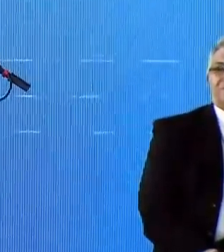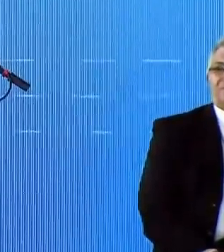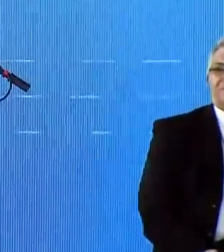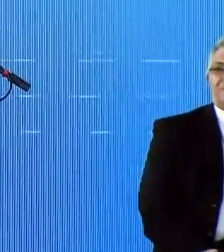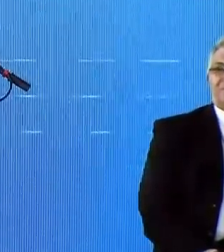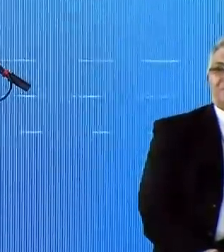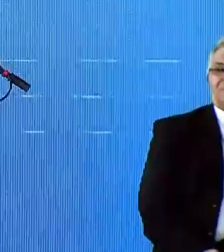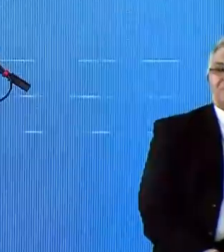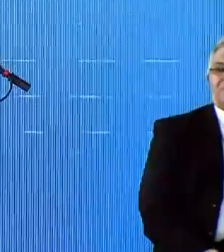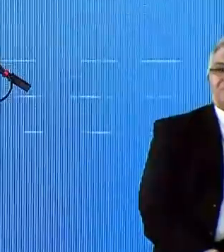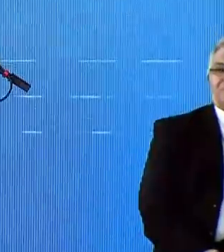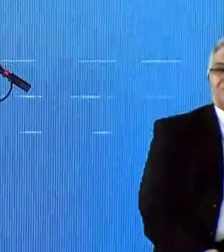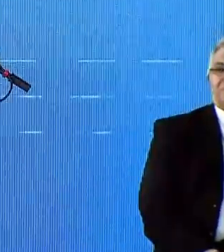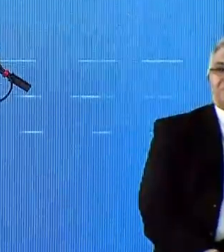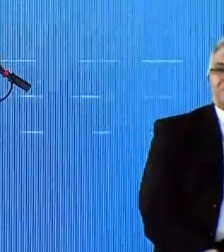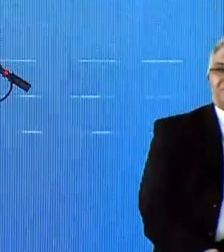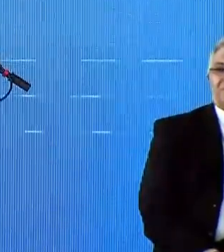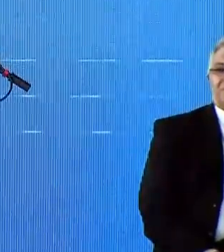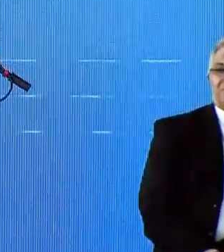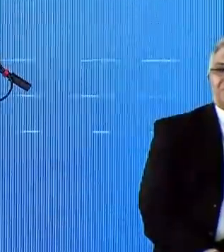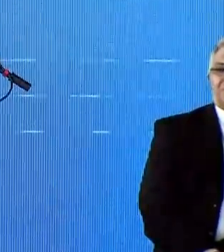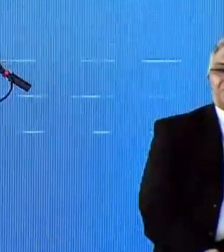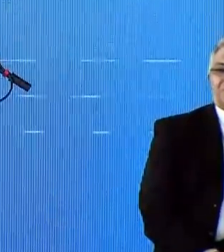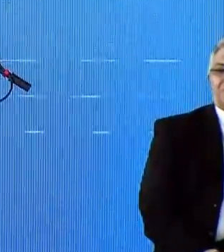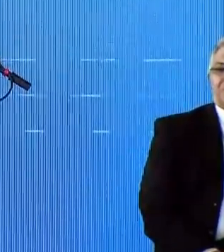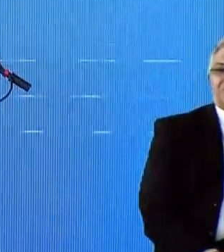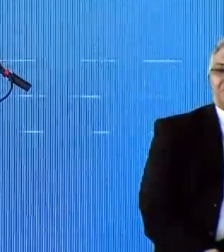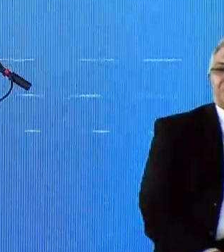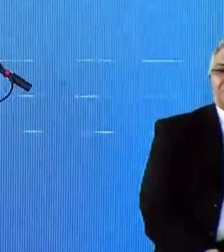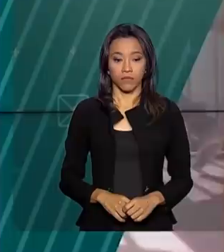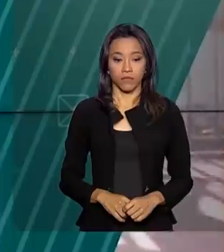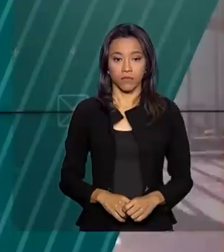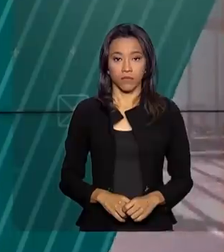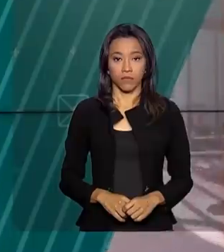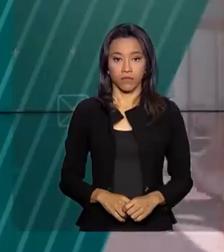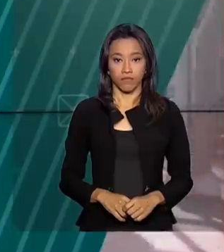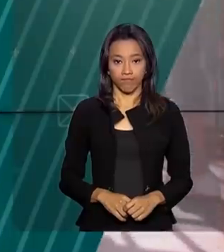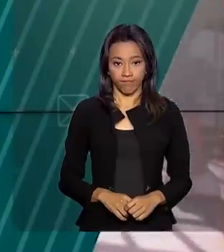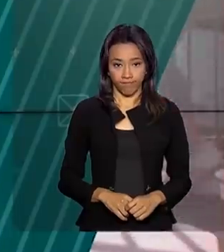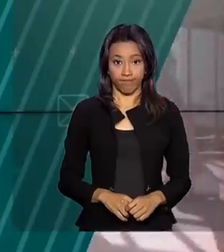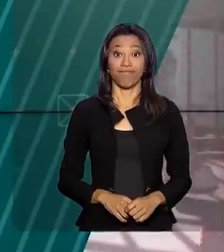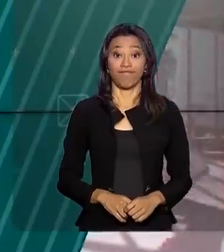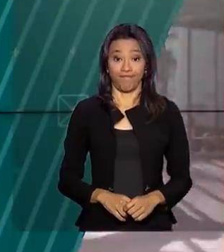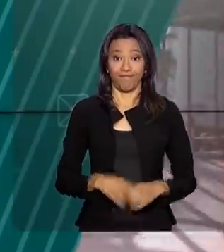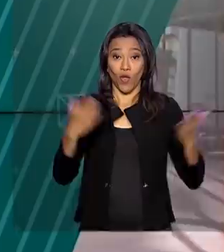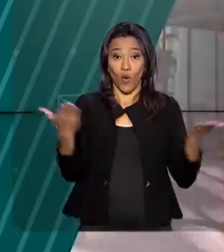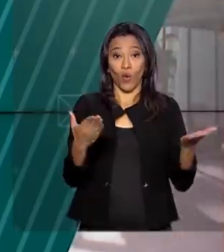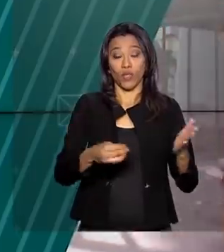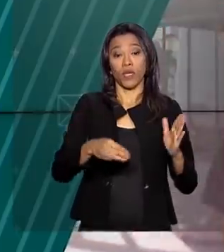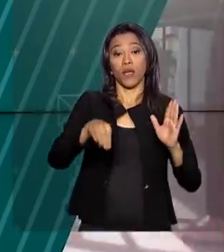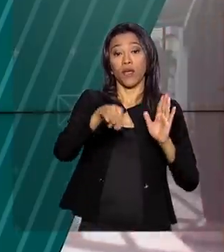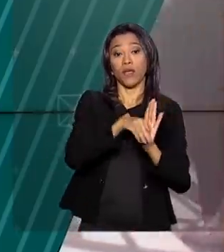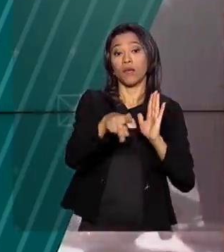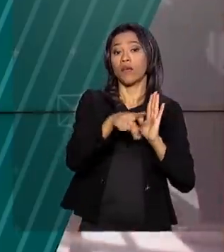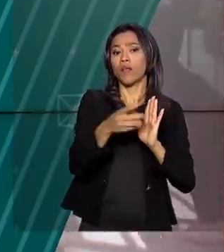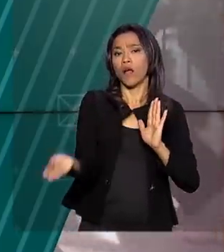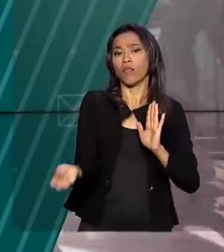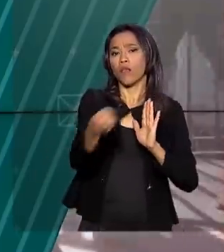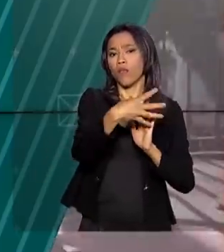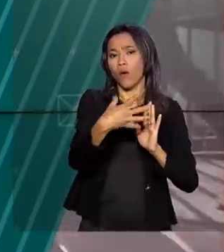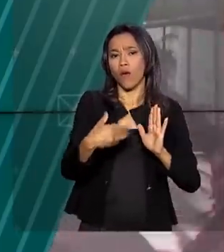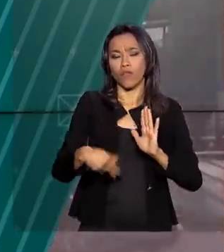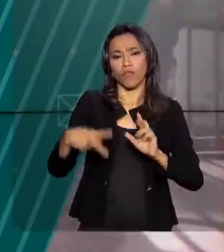pátria. Grande parte disso virá para o Nordeste. Hoje, a emenda constitucional da nova